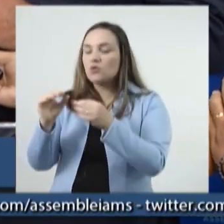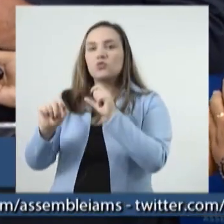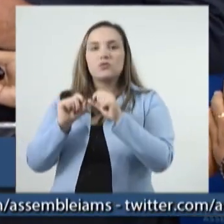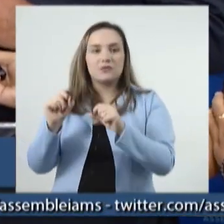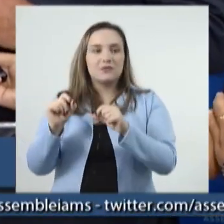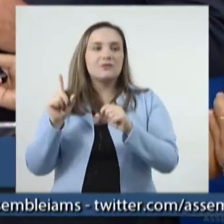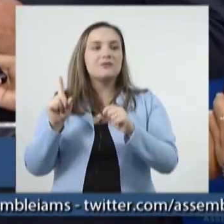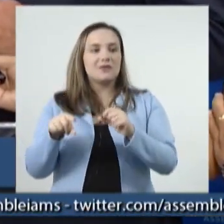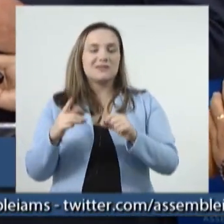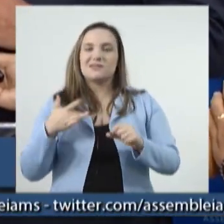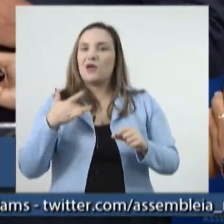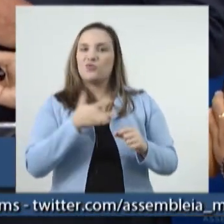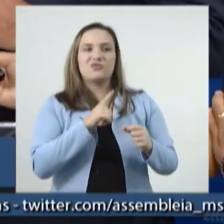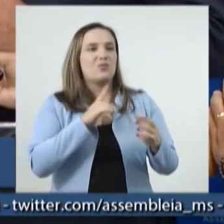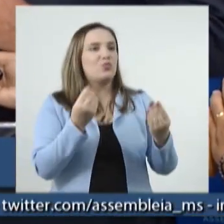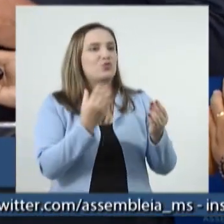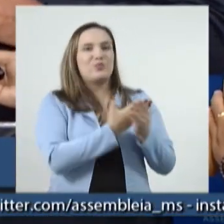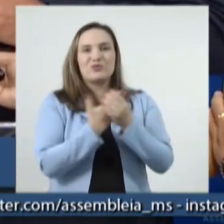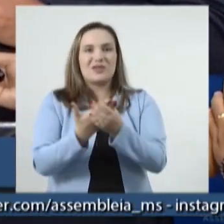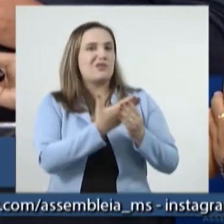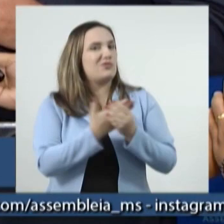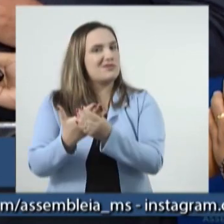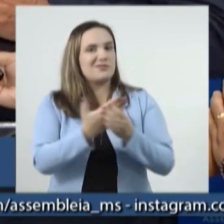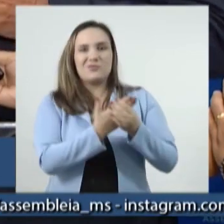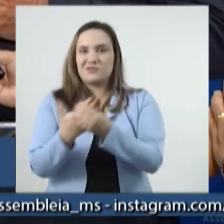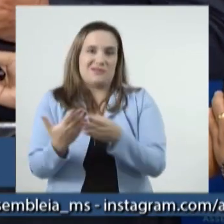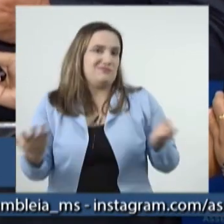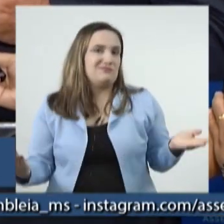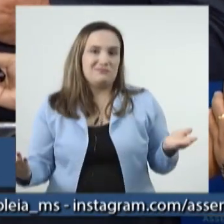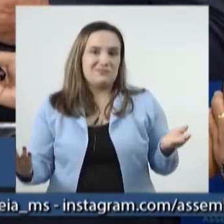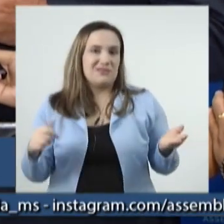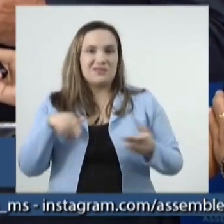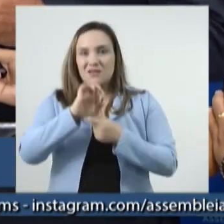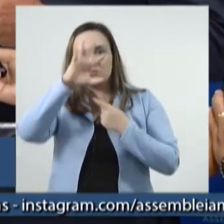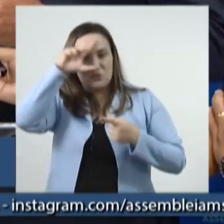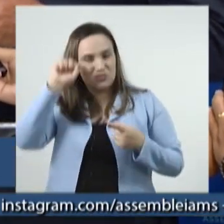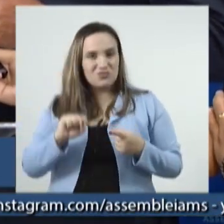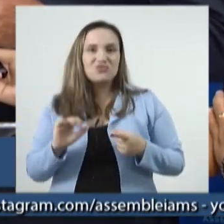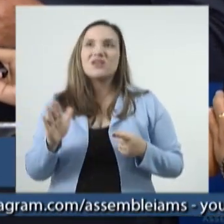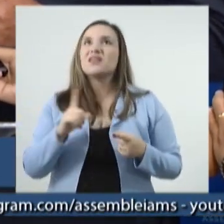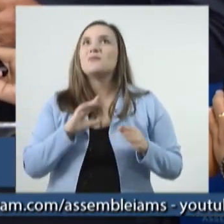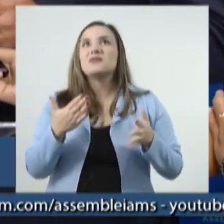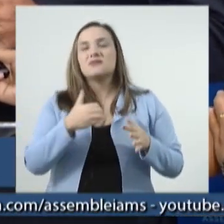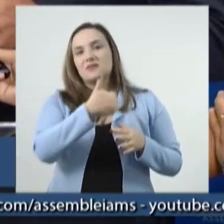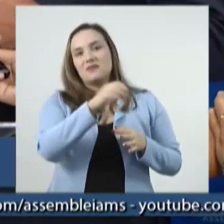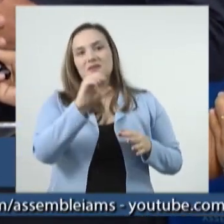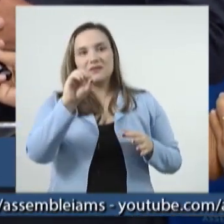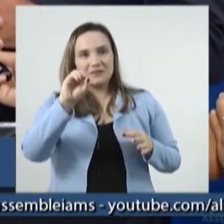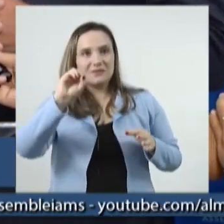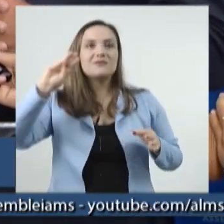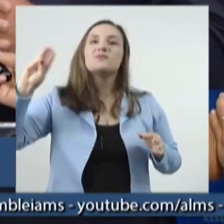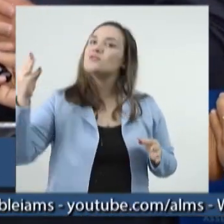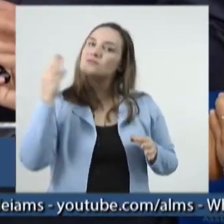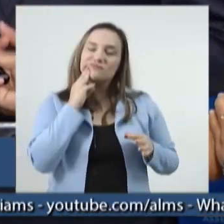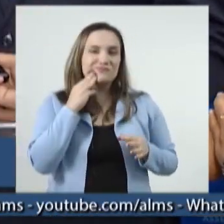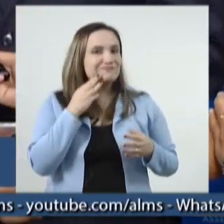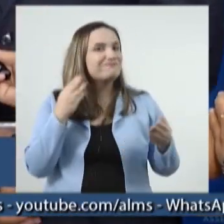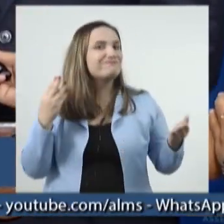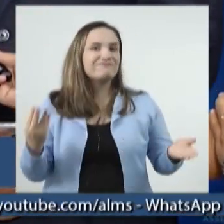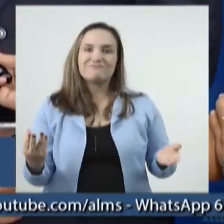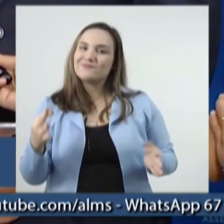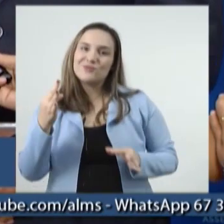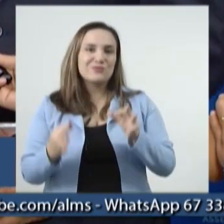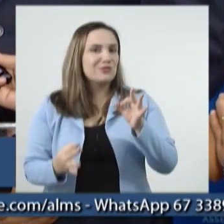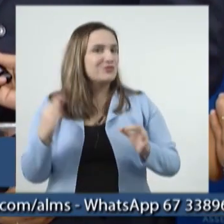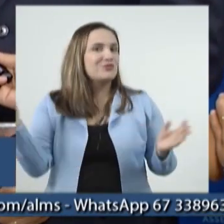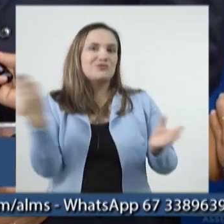judicialização da saúde. Nós temos números que o Mato Grosso do Sul chegou a gastar 100 milhões em 23 com